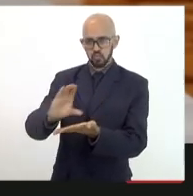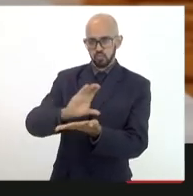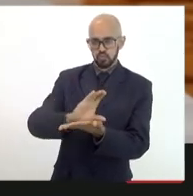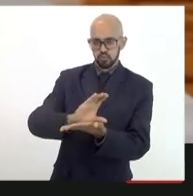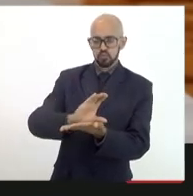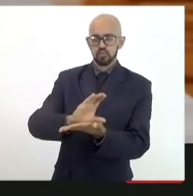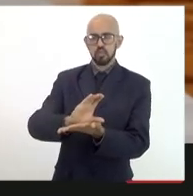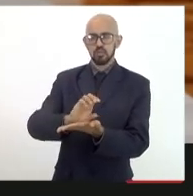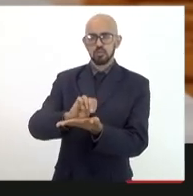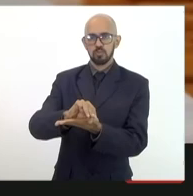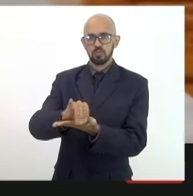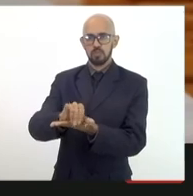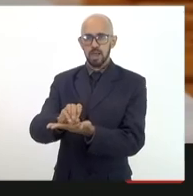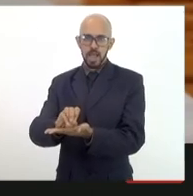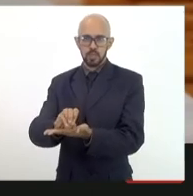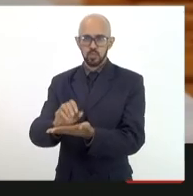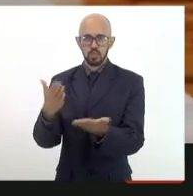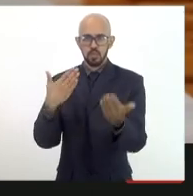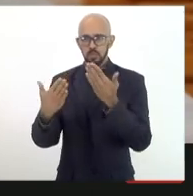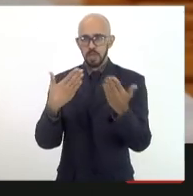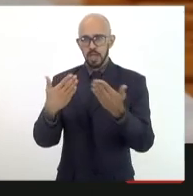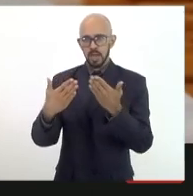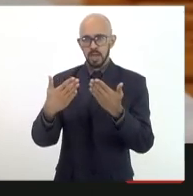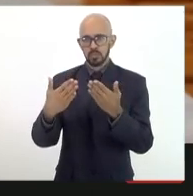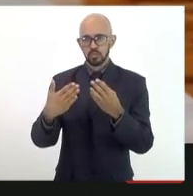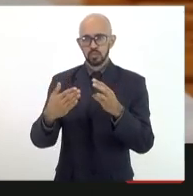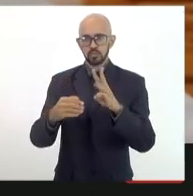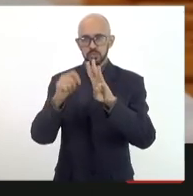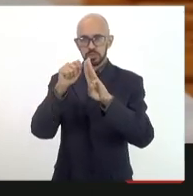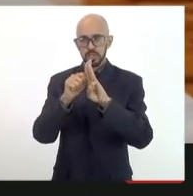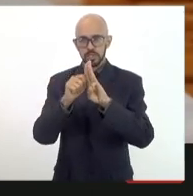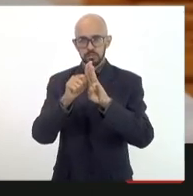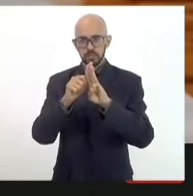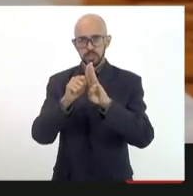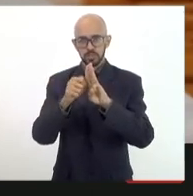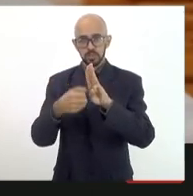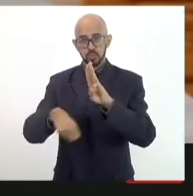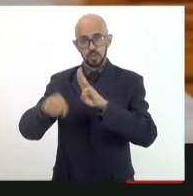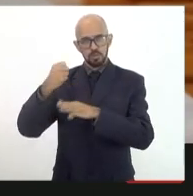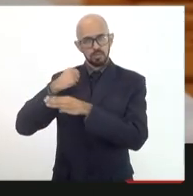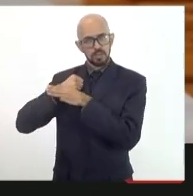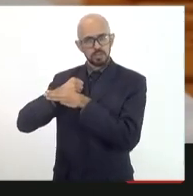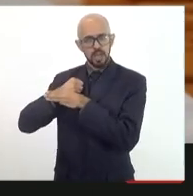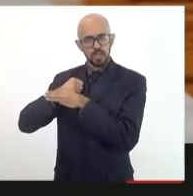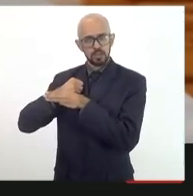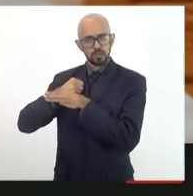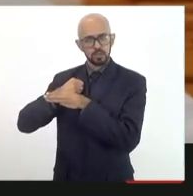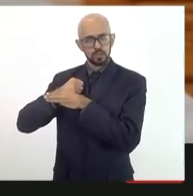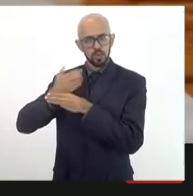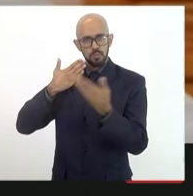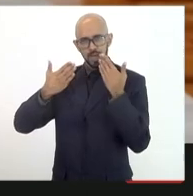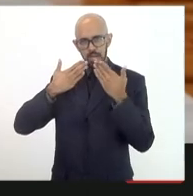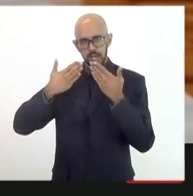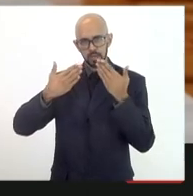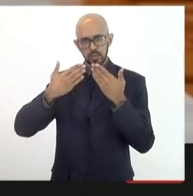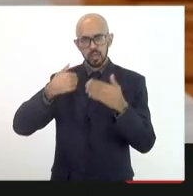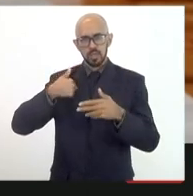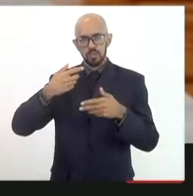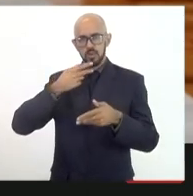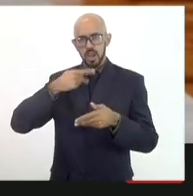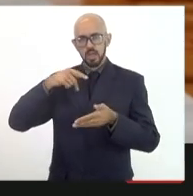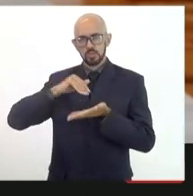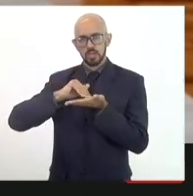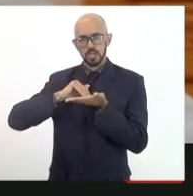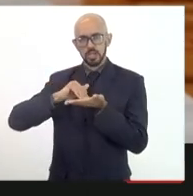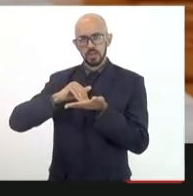referente ao primeiro trimestre do ano comparado com o último trimestre do ano anterior eu disse ao secretário que nós iríamos fazer uma